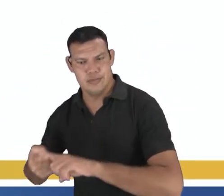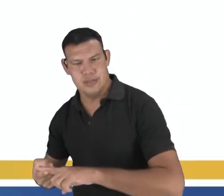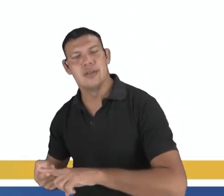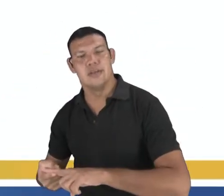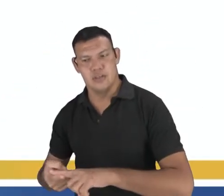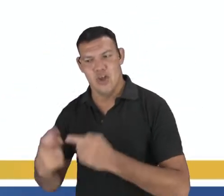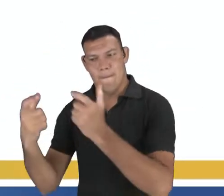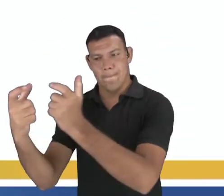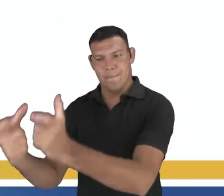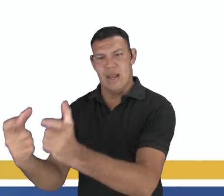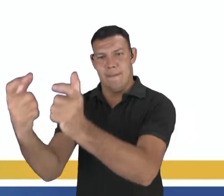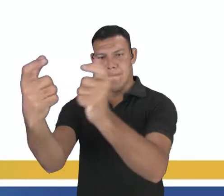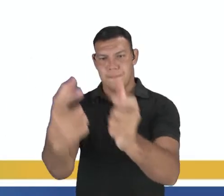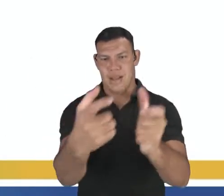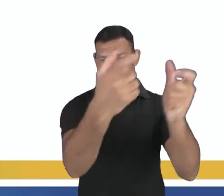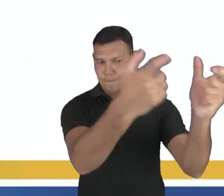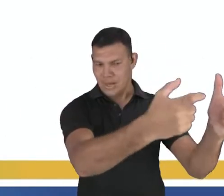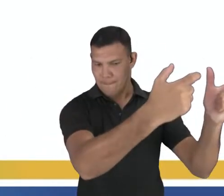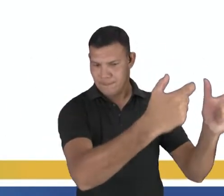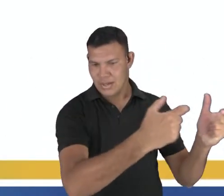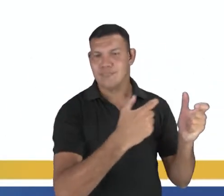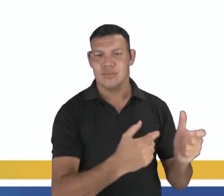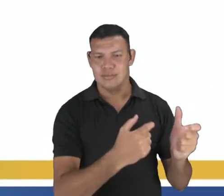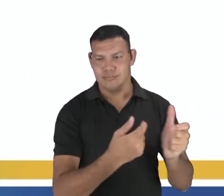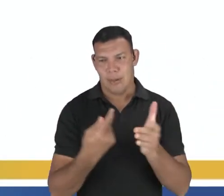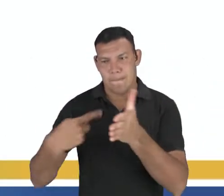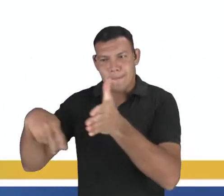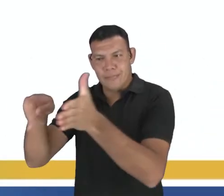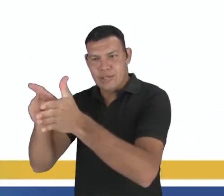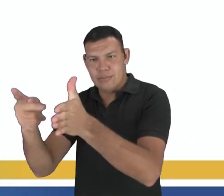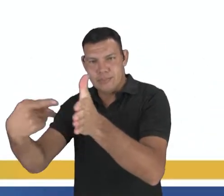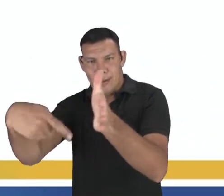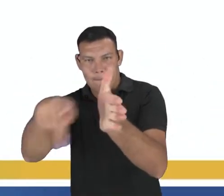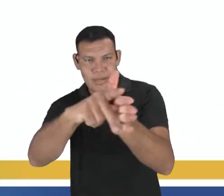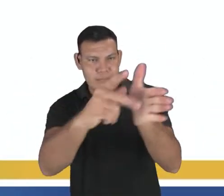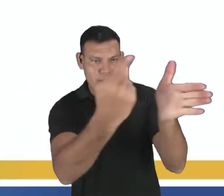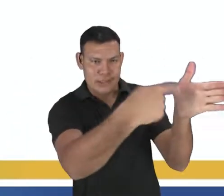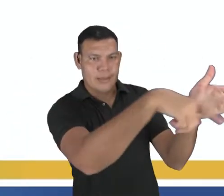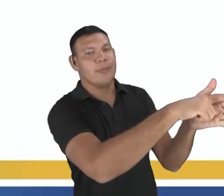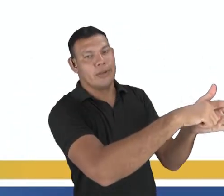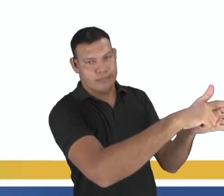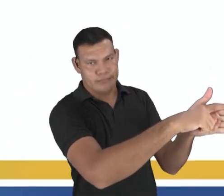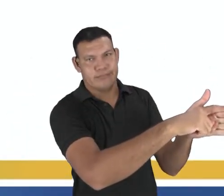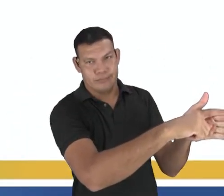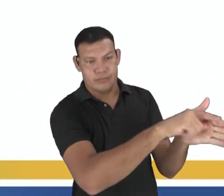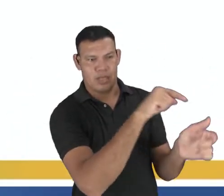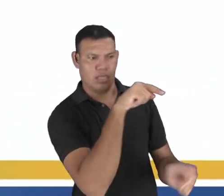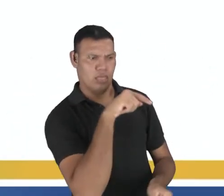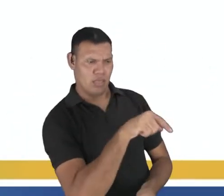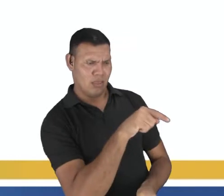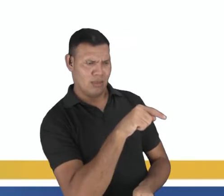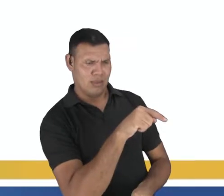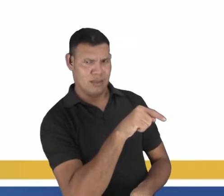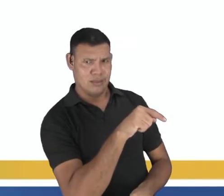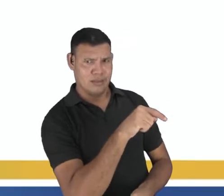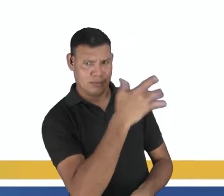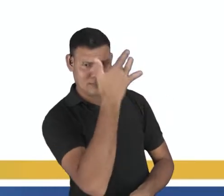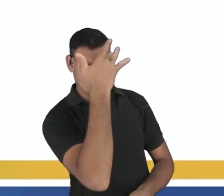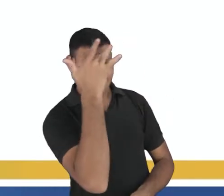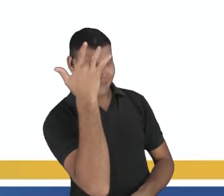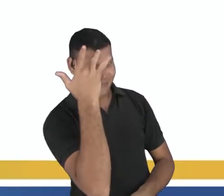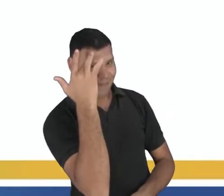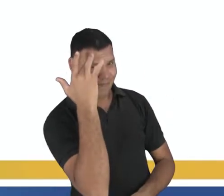localidade, pela localidade distinta. Por exemplo, algumas pessoas falam algumas palavras diferentes.